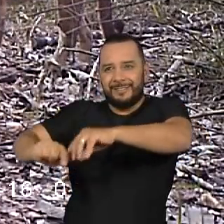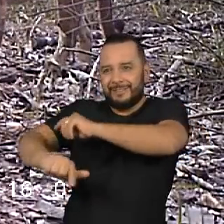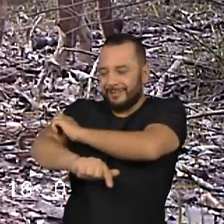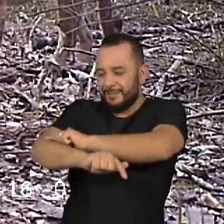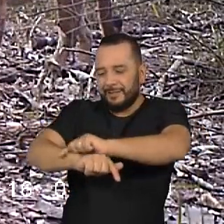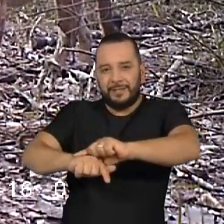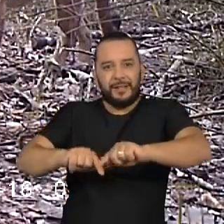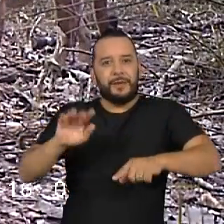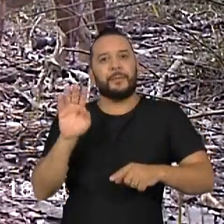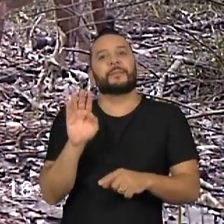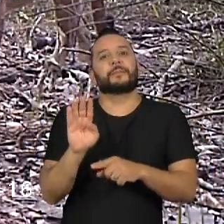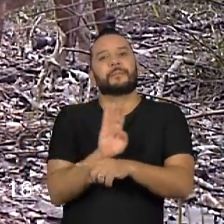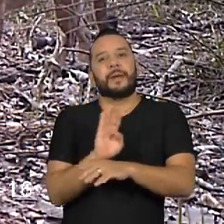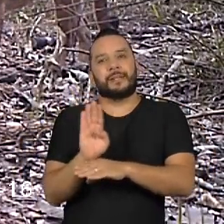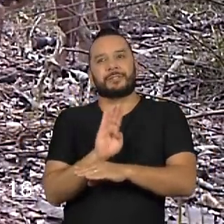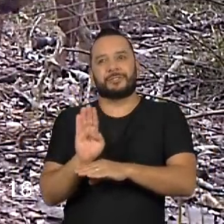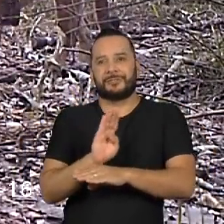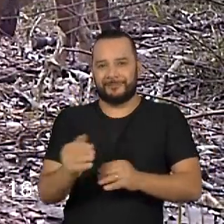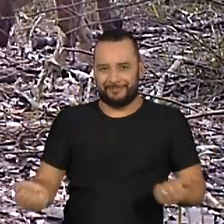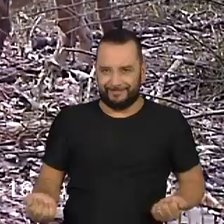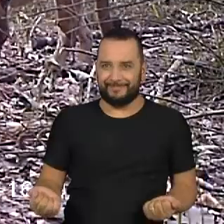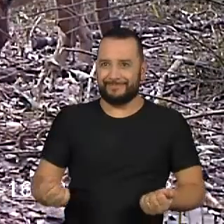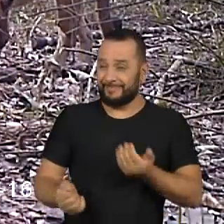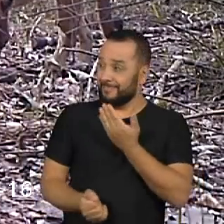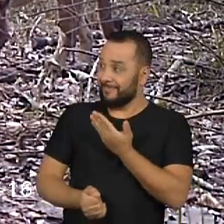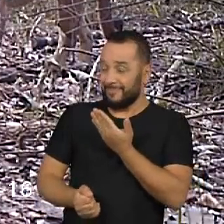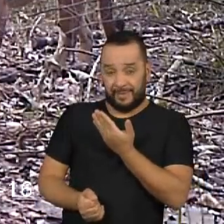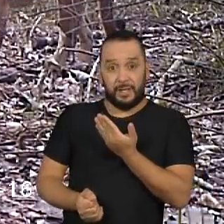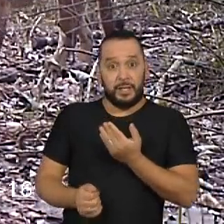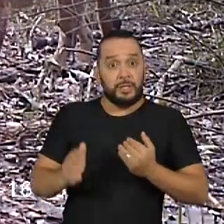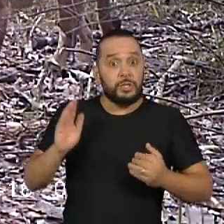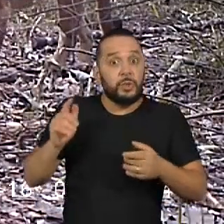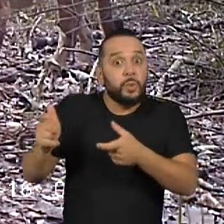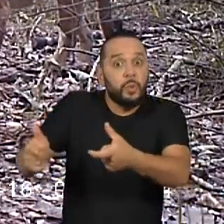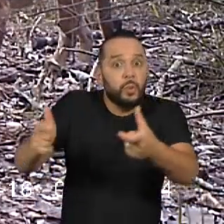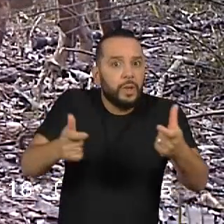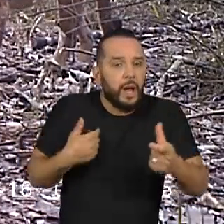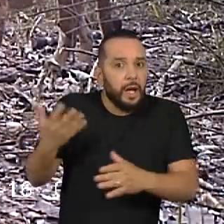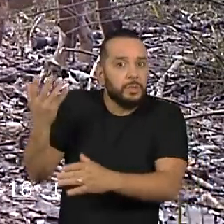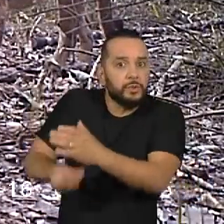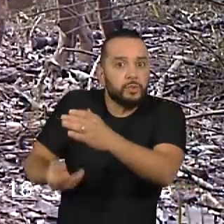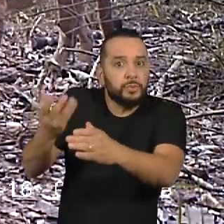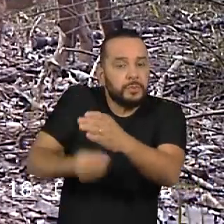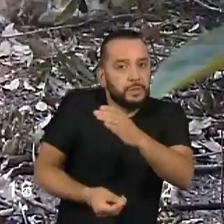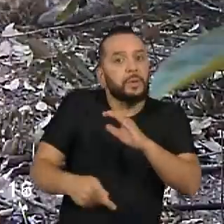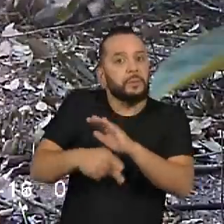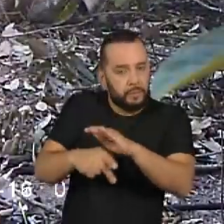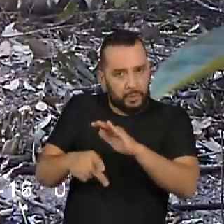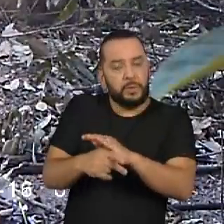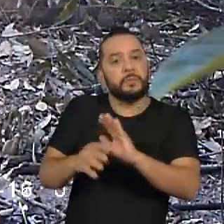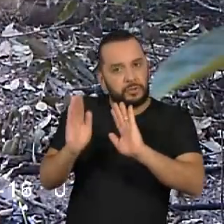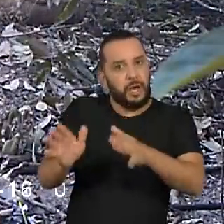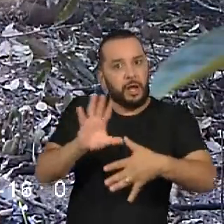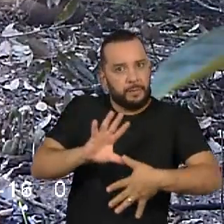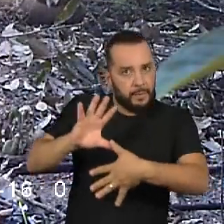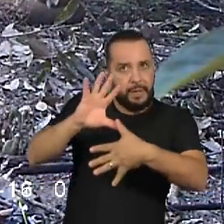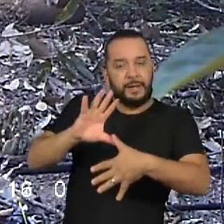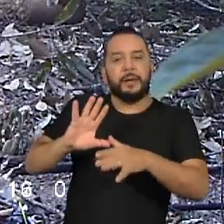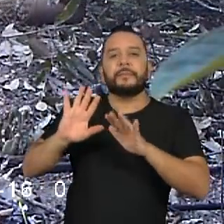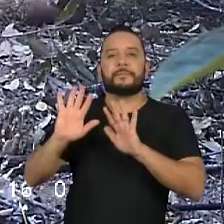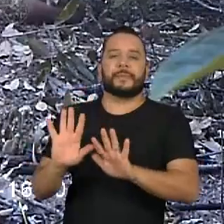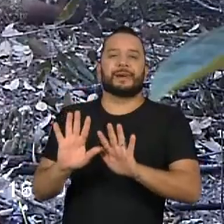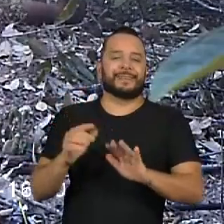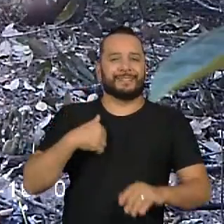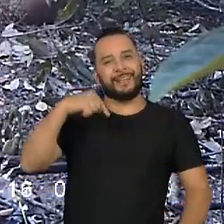parda. Uma espécie já extinta em muitos cantos das Américas, mas que ainda deita e rola